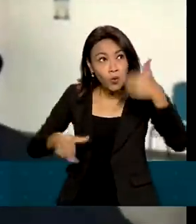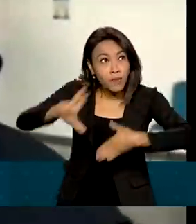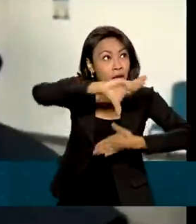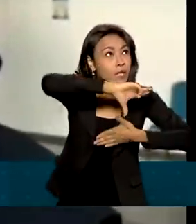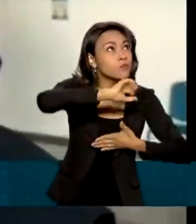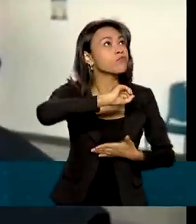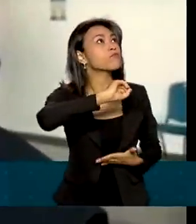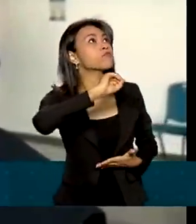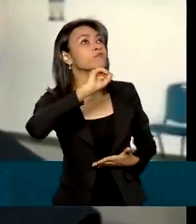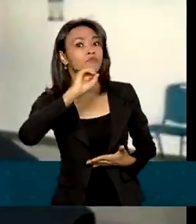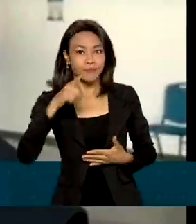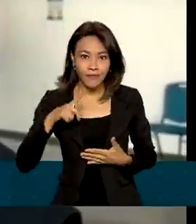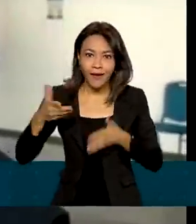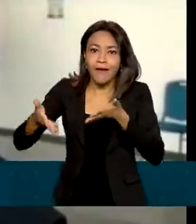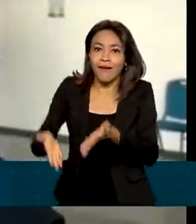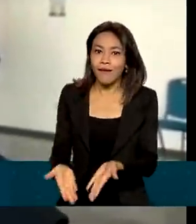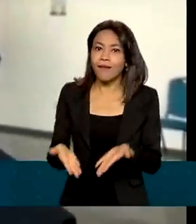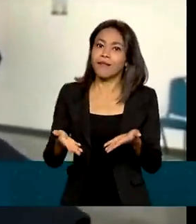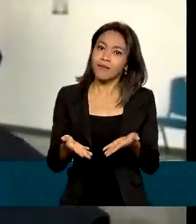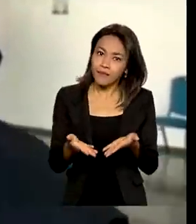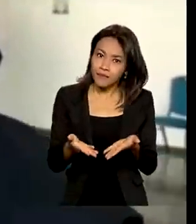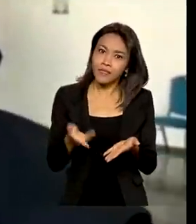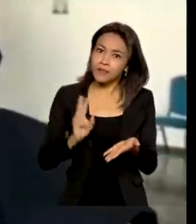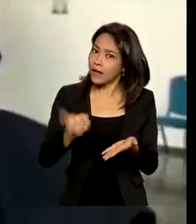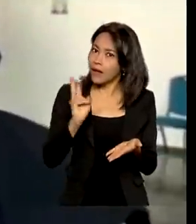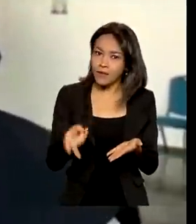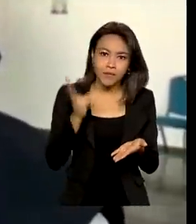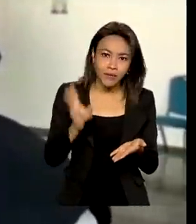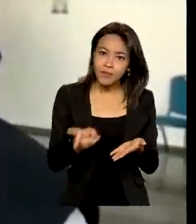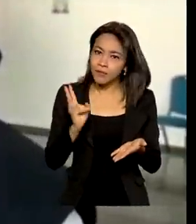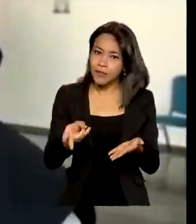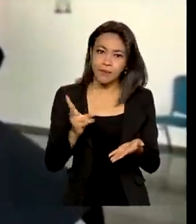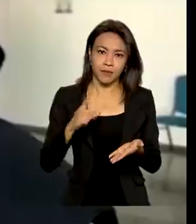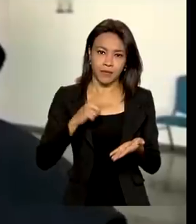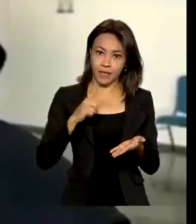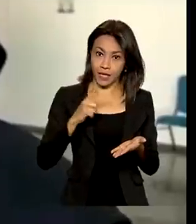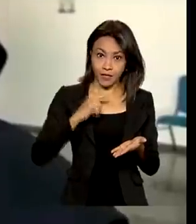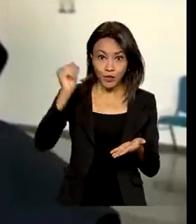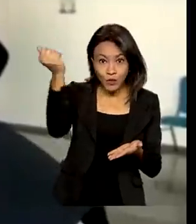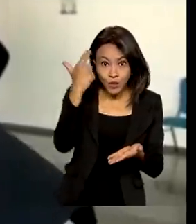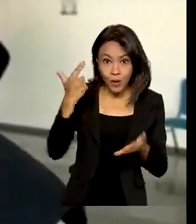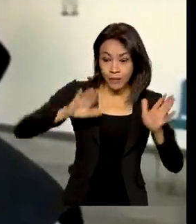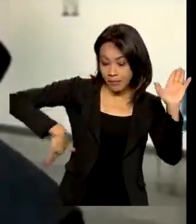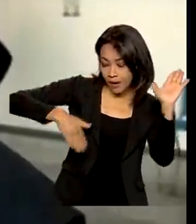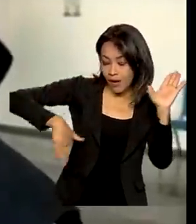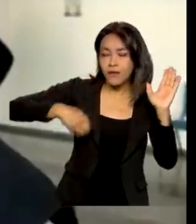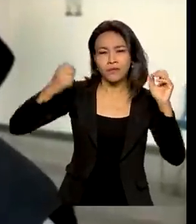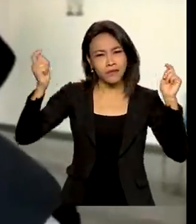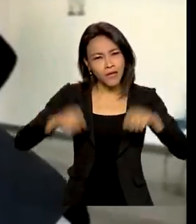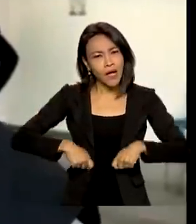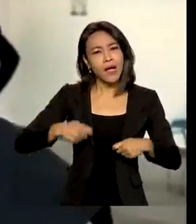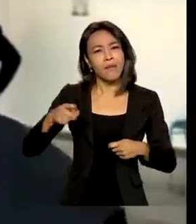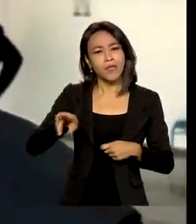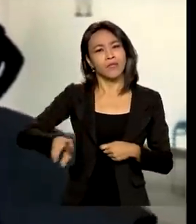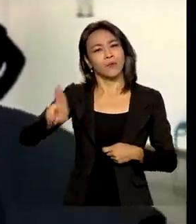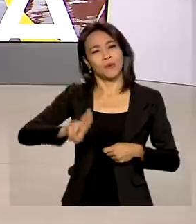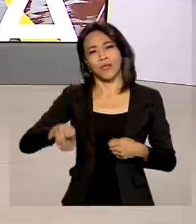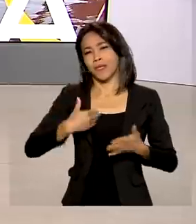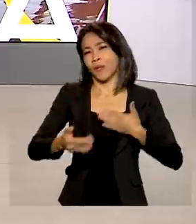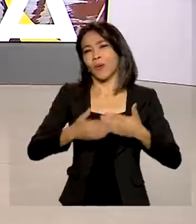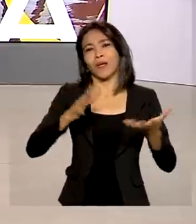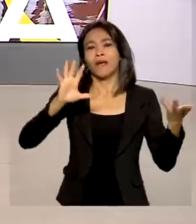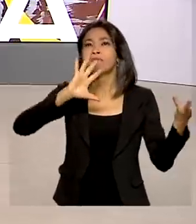E eu digo, eu vou mais além, com perenidade. E o turismo de sol e praia nessa região pode ser explorado de inverno a verão.